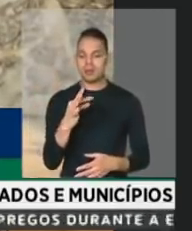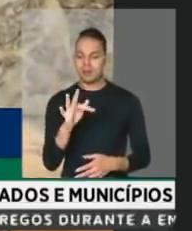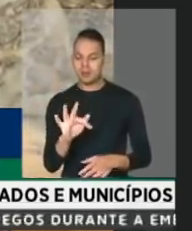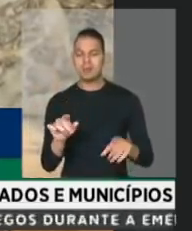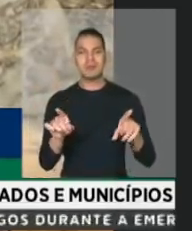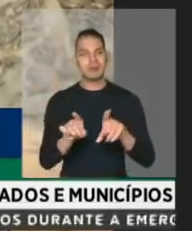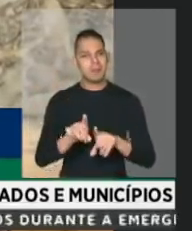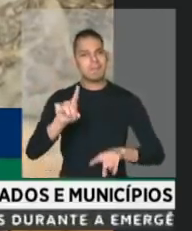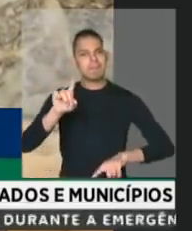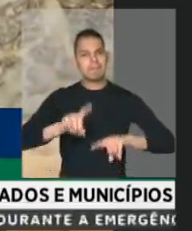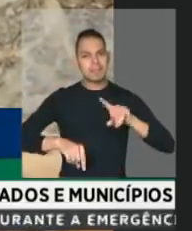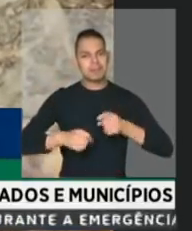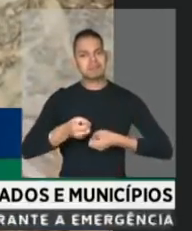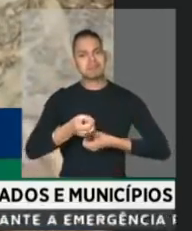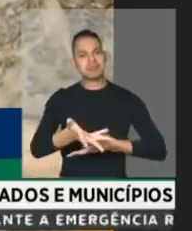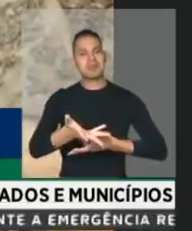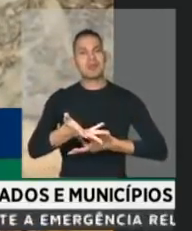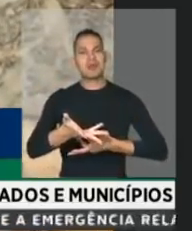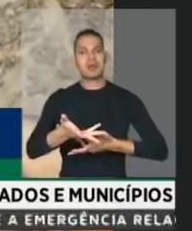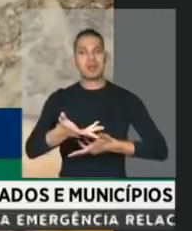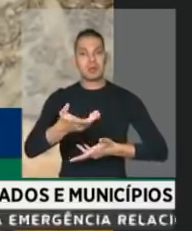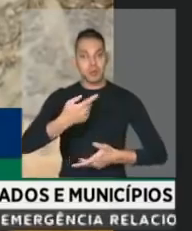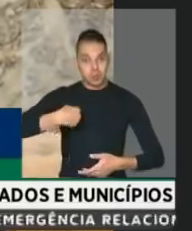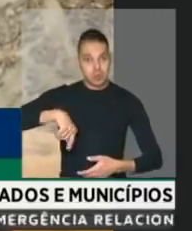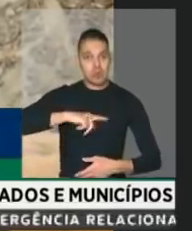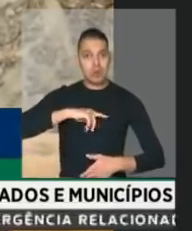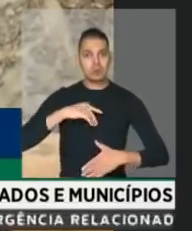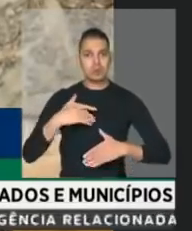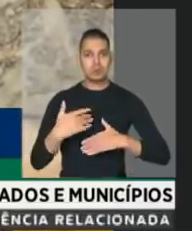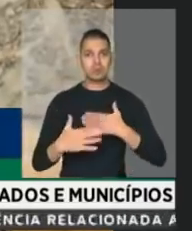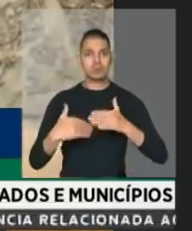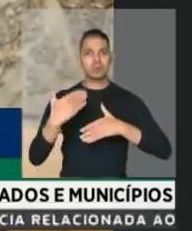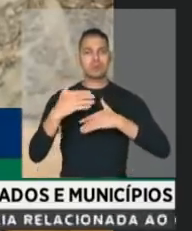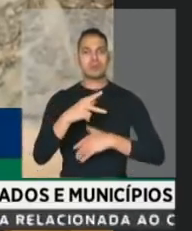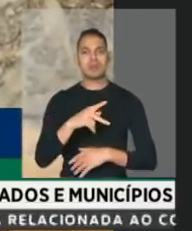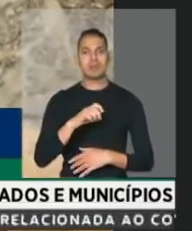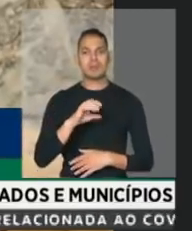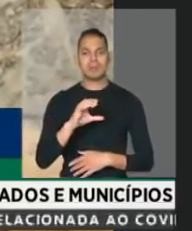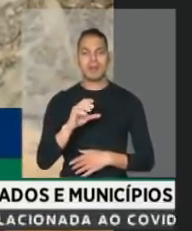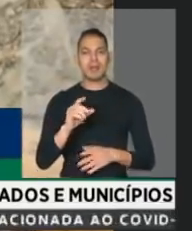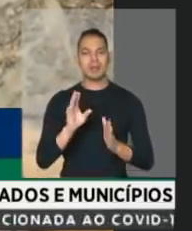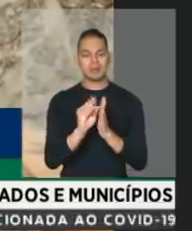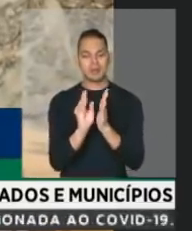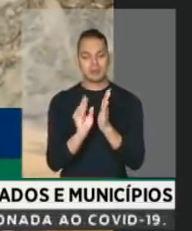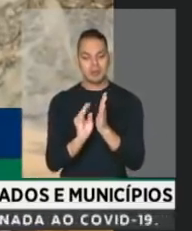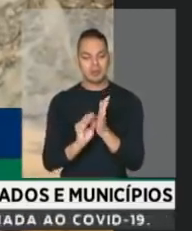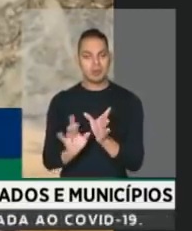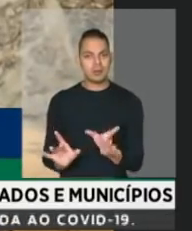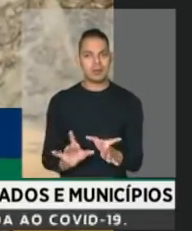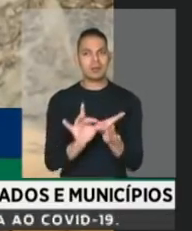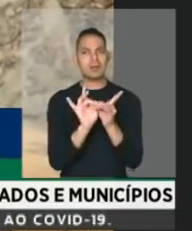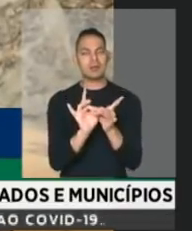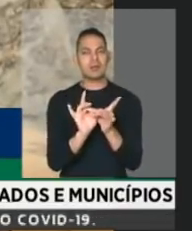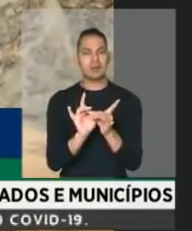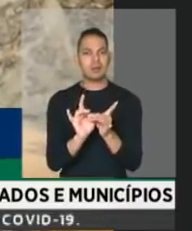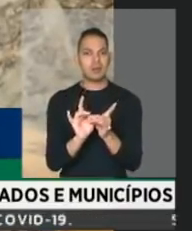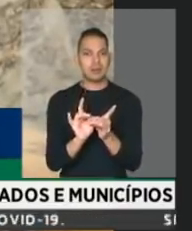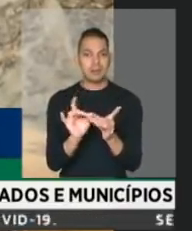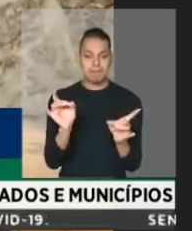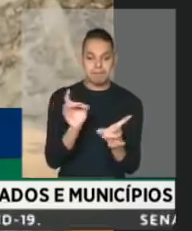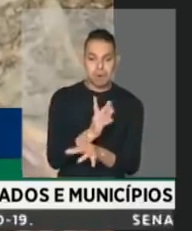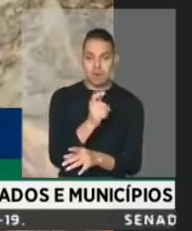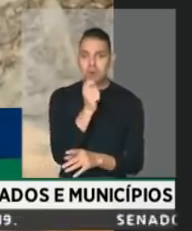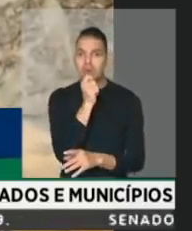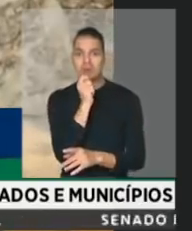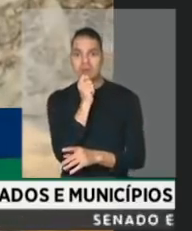deu instrumentos. Nós avançamos na PEC do Orçamento Segregado, mas mesmo sem ela estar concluída, o